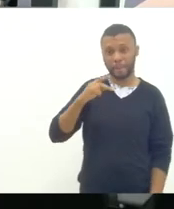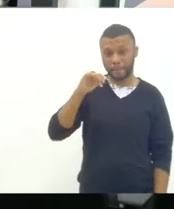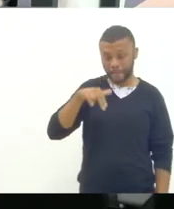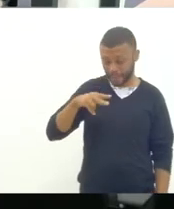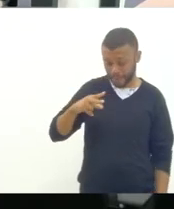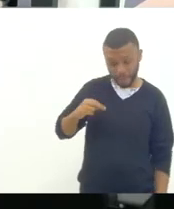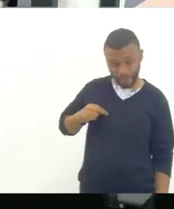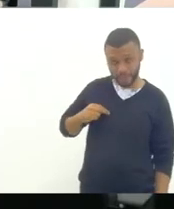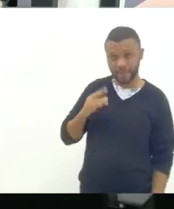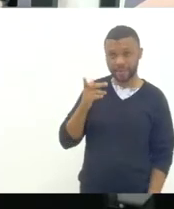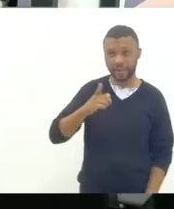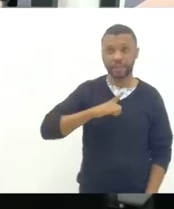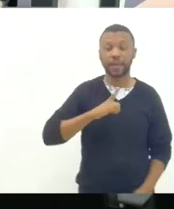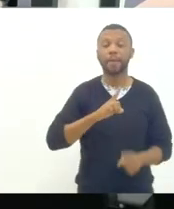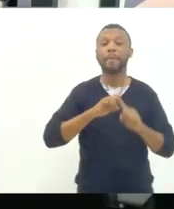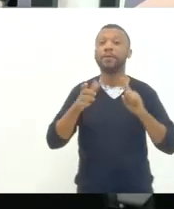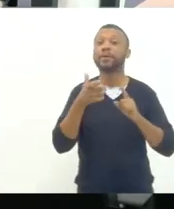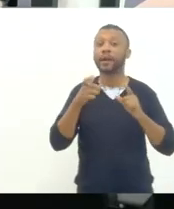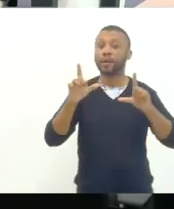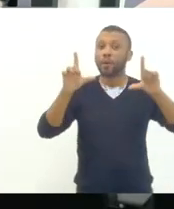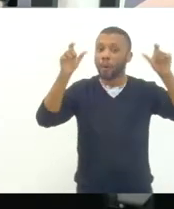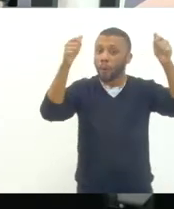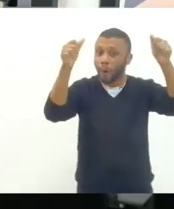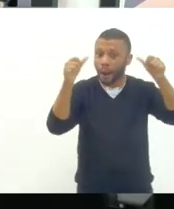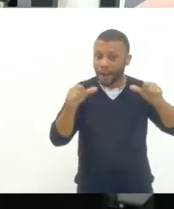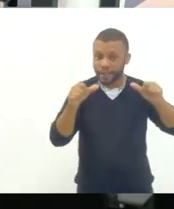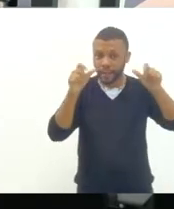mas eu quero o cartaz também muito bonito